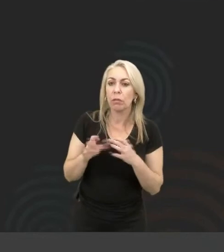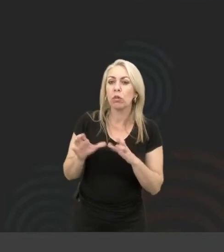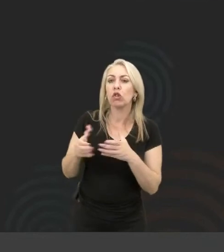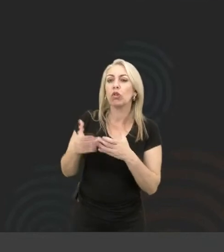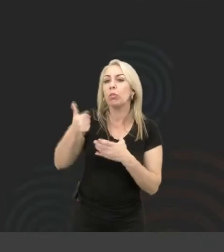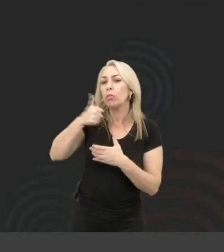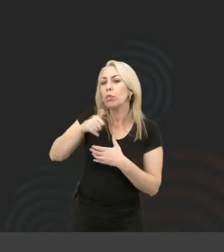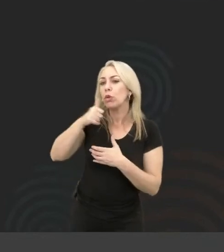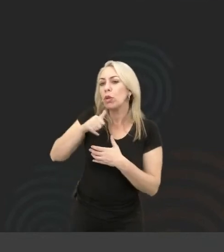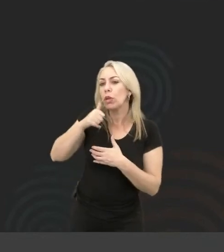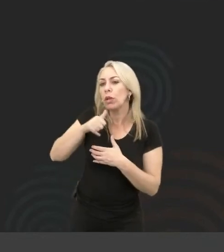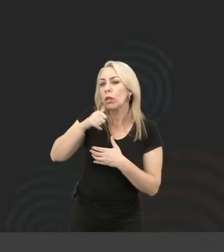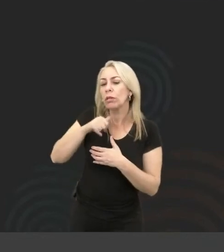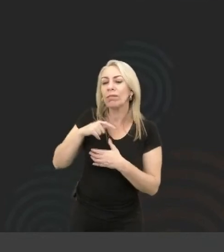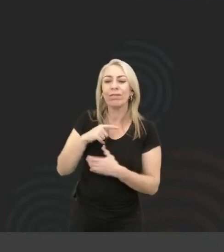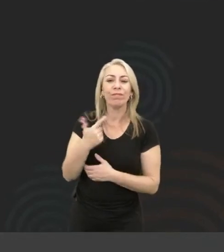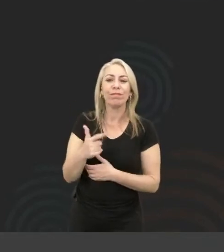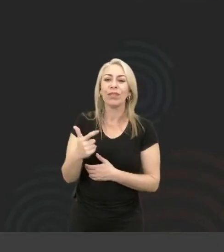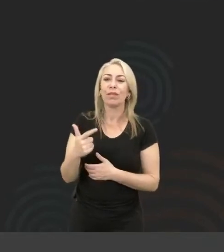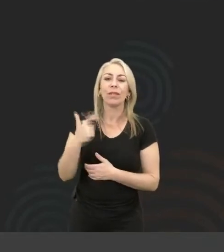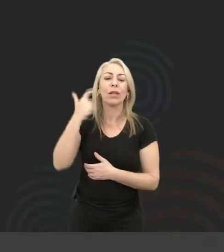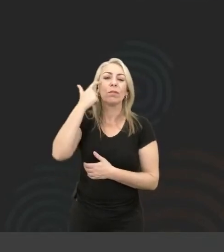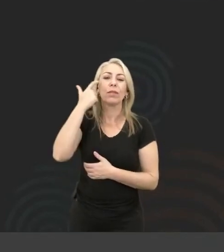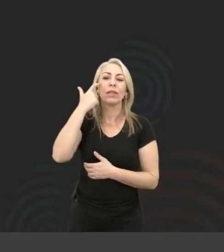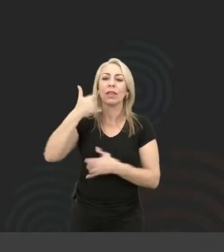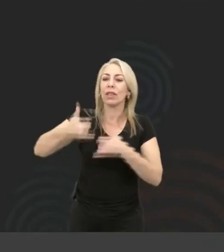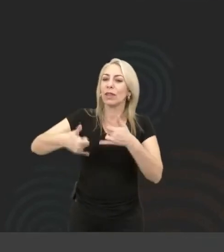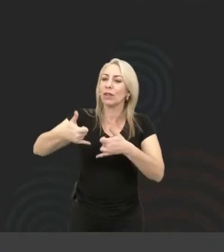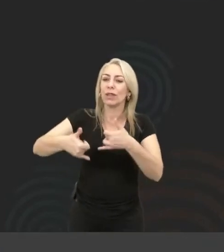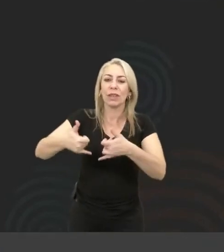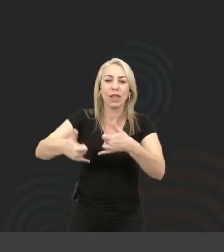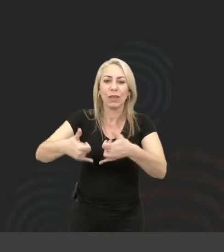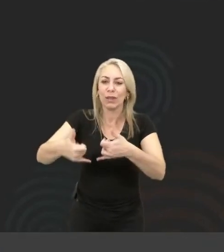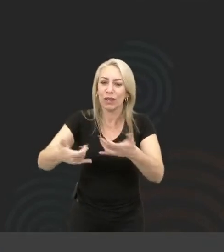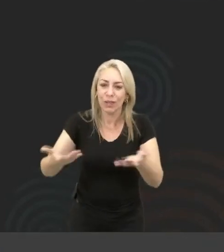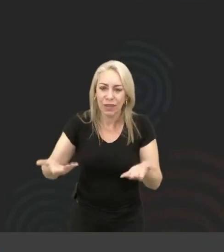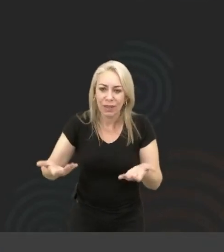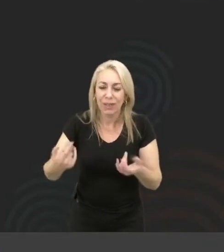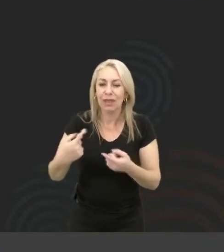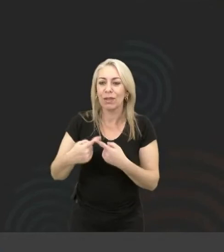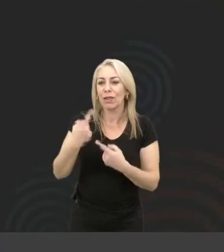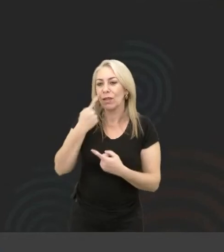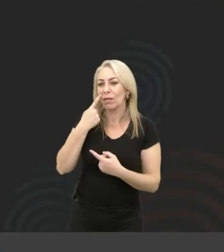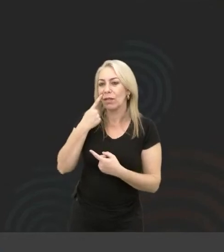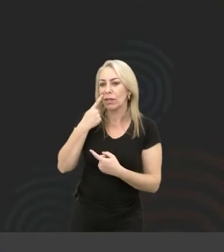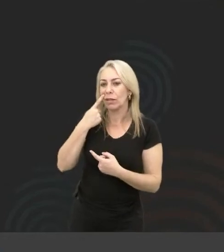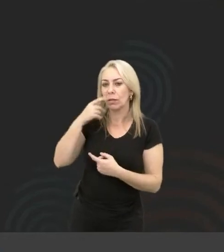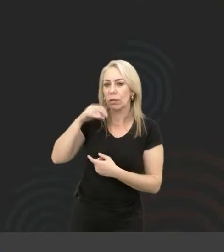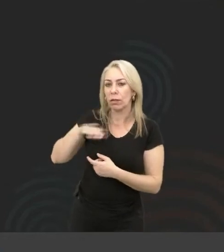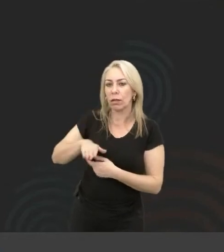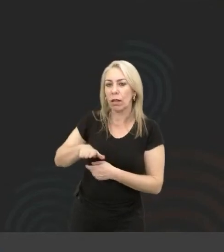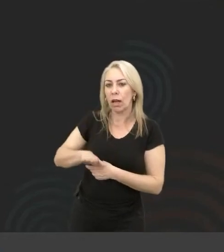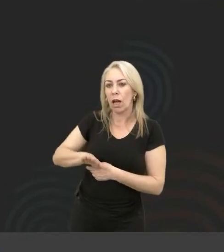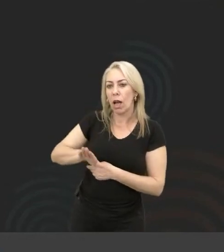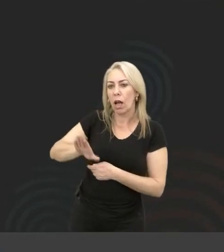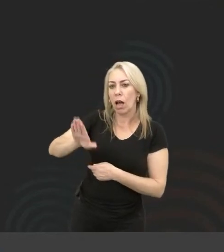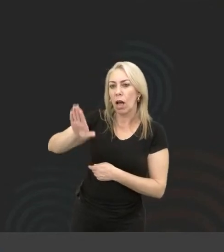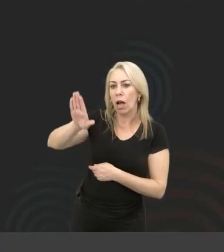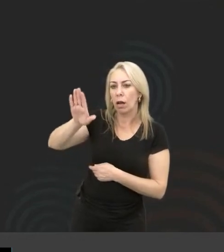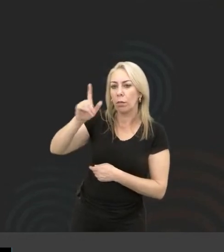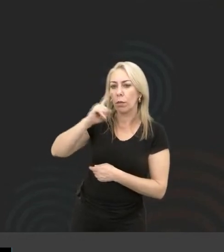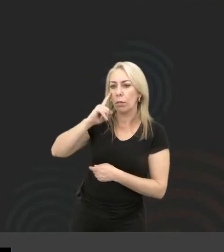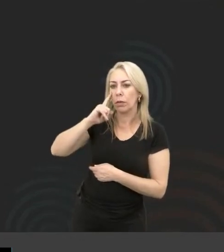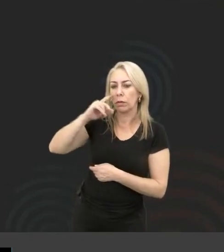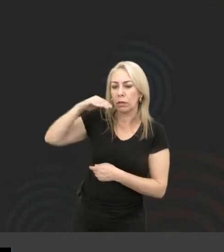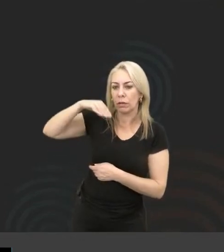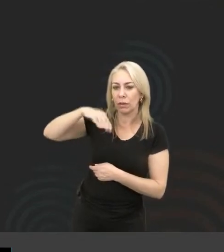mulher, normalmente não vai pensar no sapato de salto. Quando eu vejo o rampa, eu penso, eita, ainda bem que eu não tô de salto. Eu sou